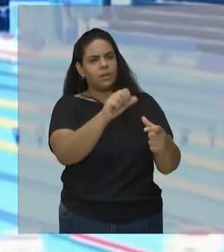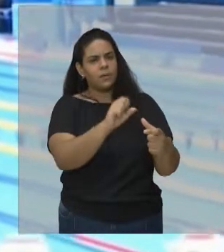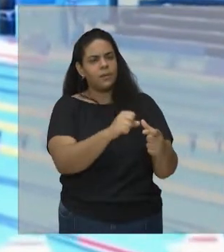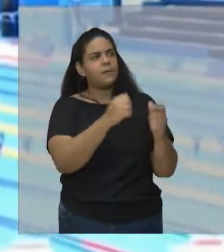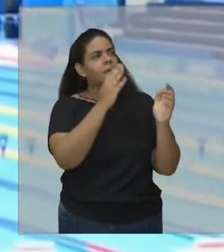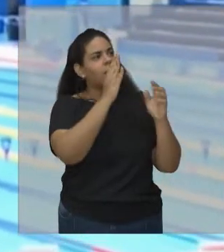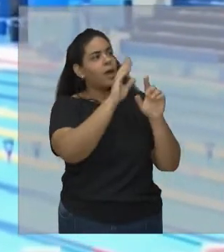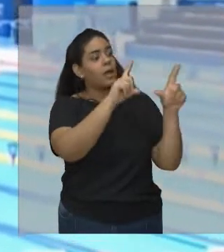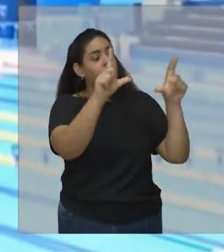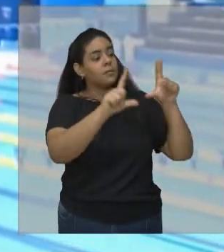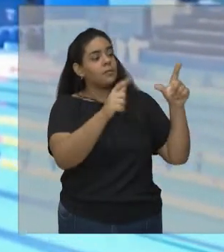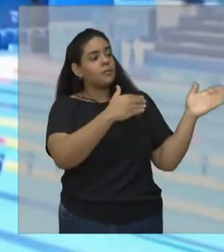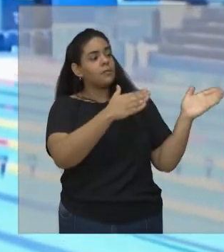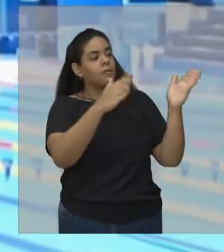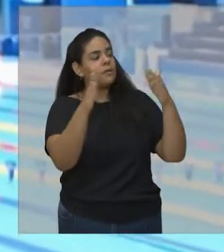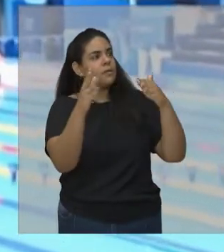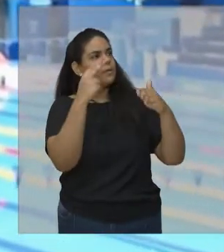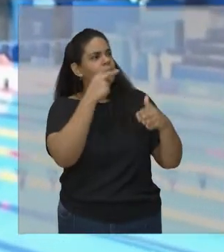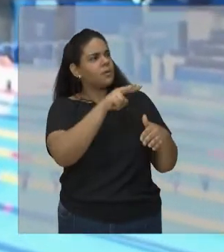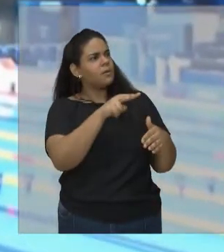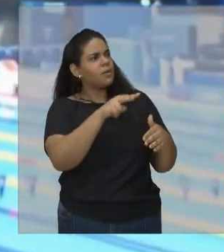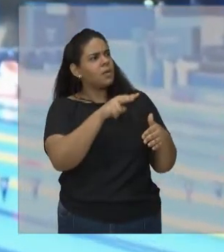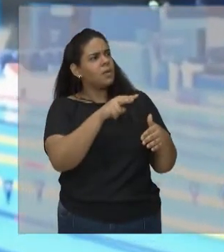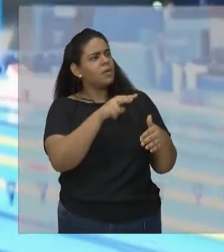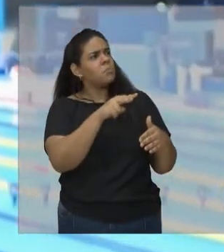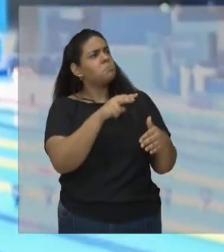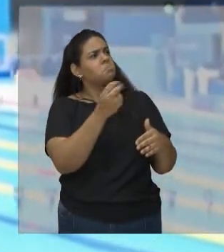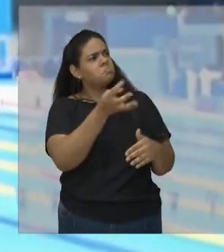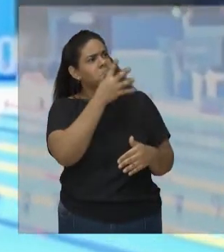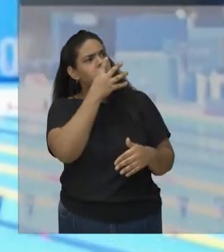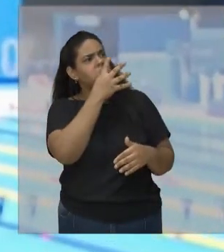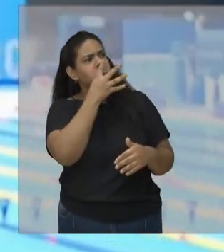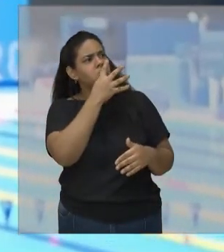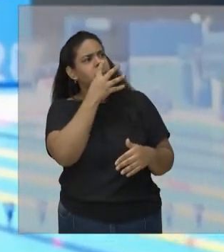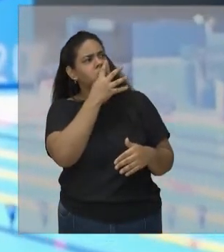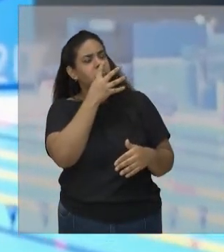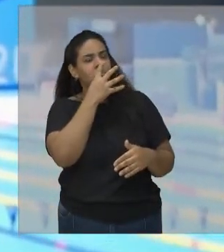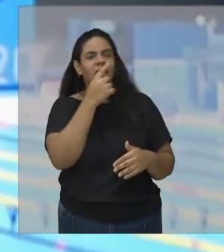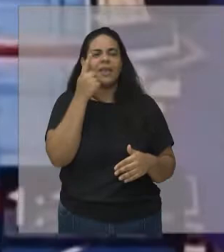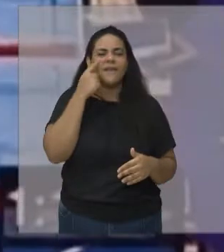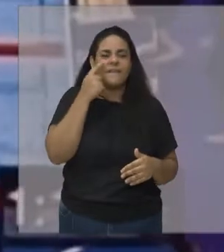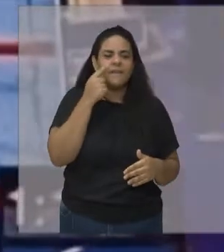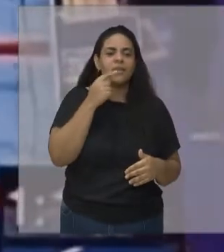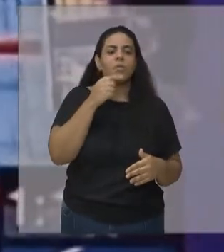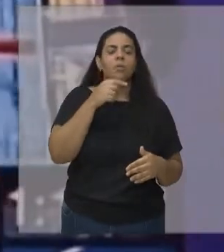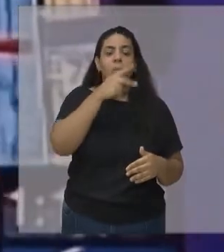mas se encantou com o que fez um brasileiro que tinha o apelido de um bicho bravo.